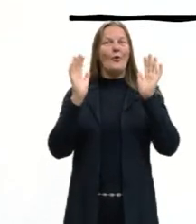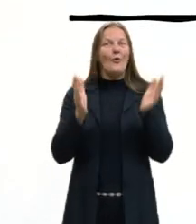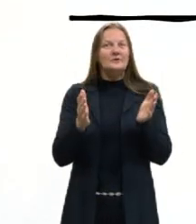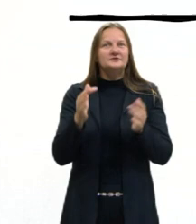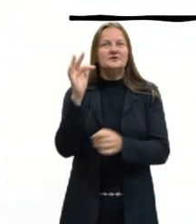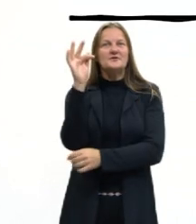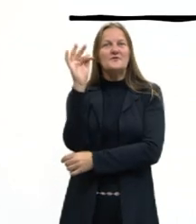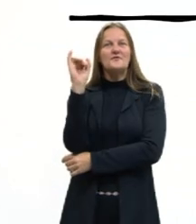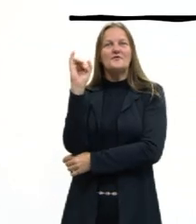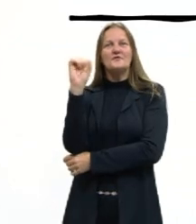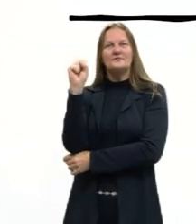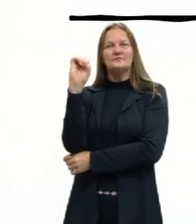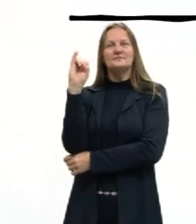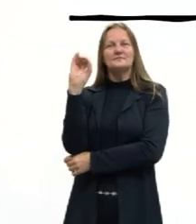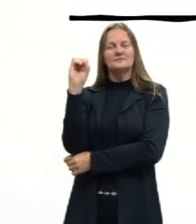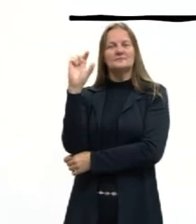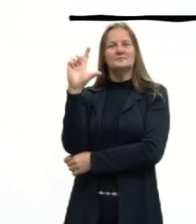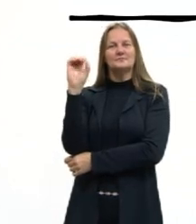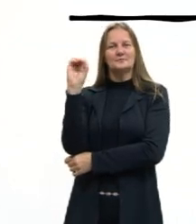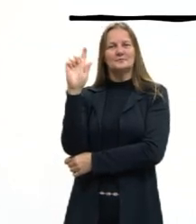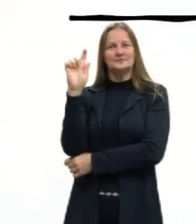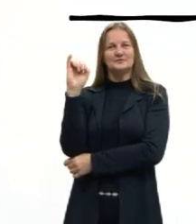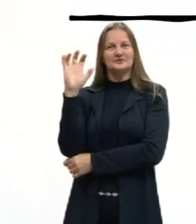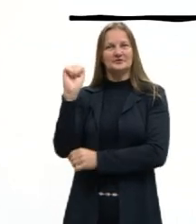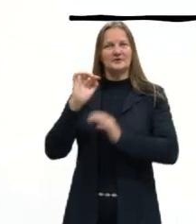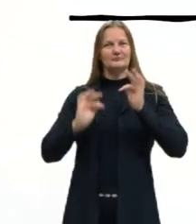Vegetal. Certo, galera?